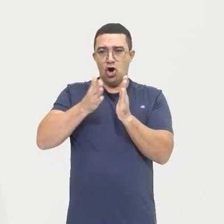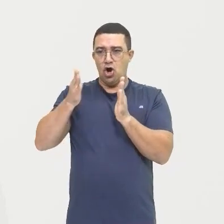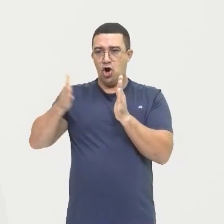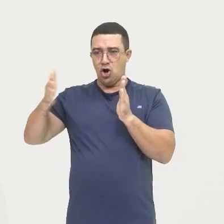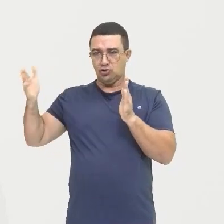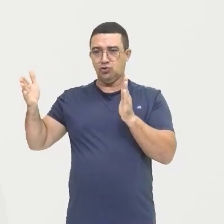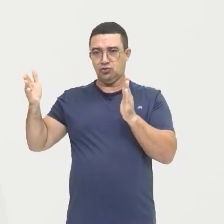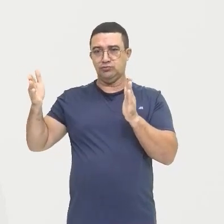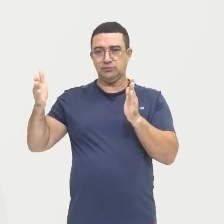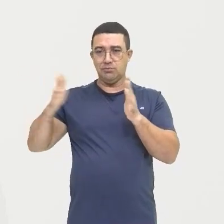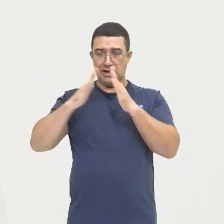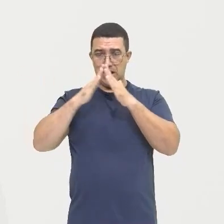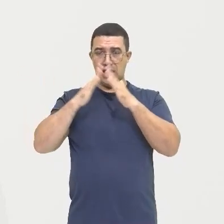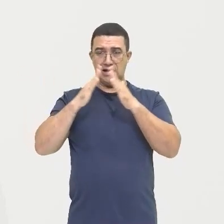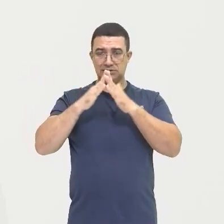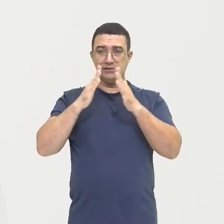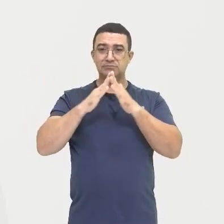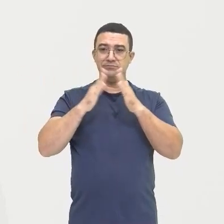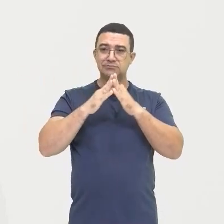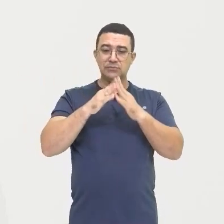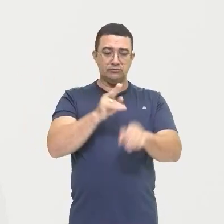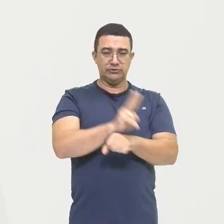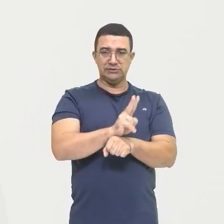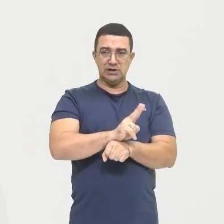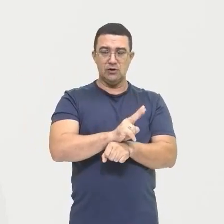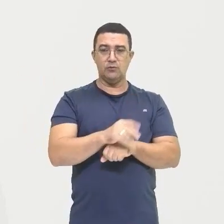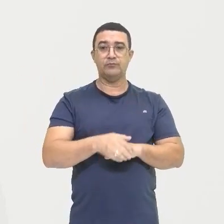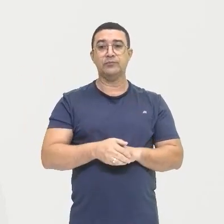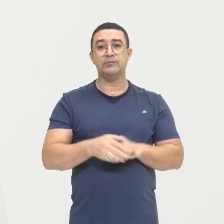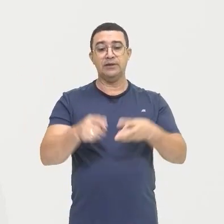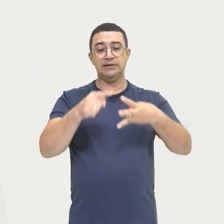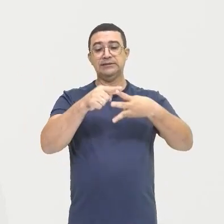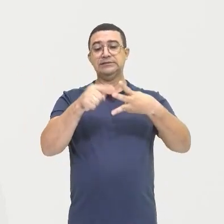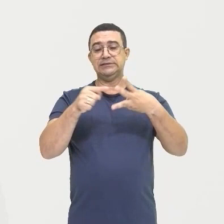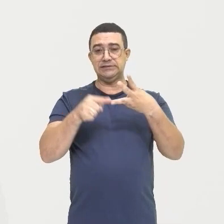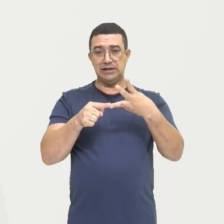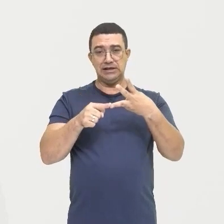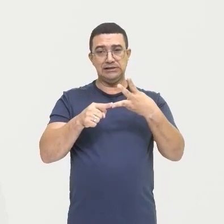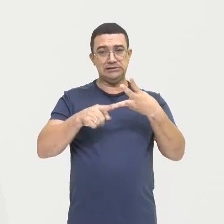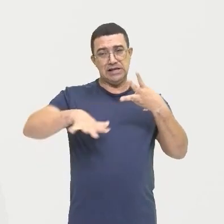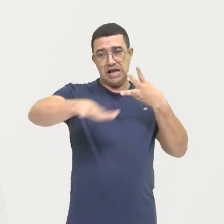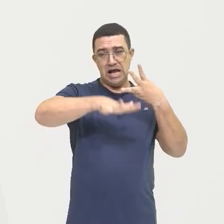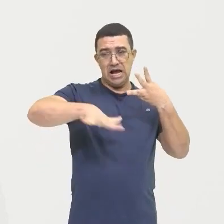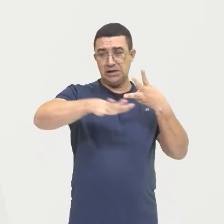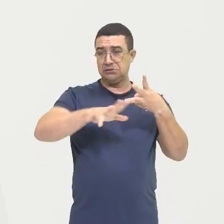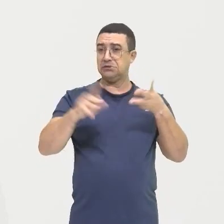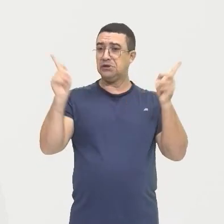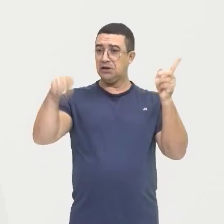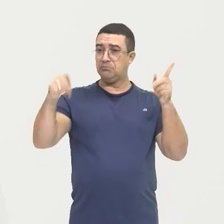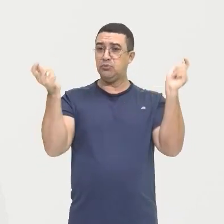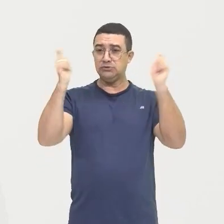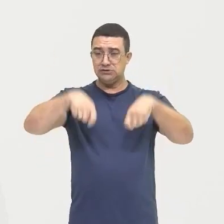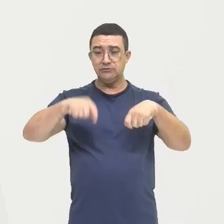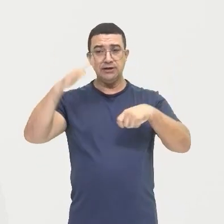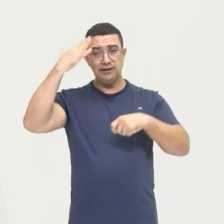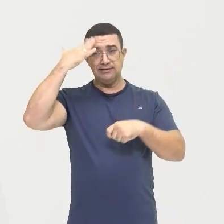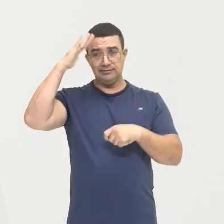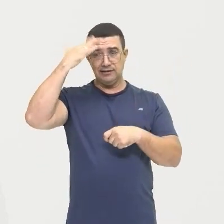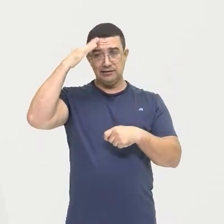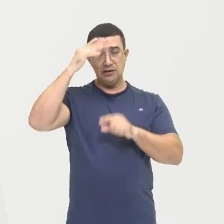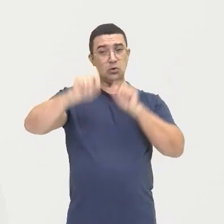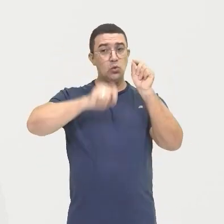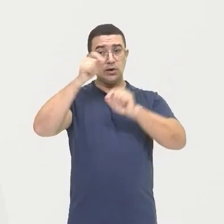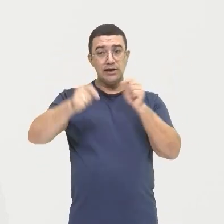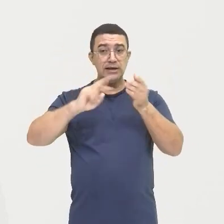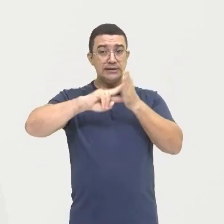Três questões Que são analisadas Três aspectos Para a gente Entender aqui Esse módulo